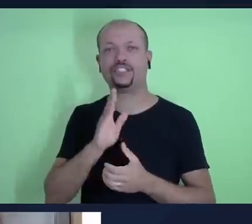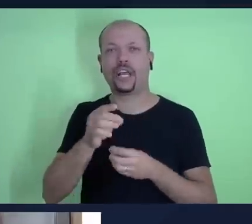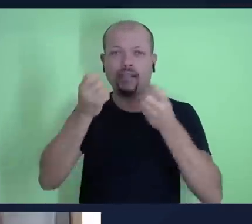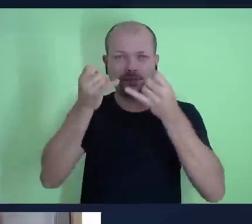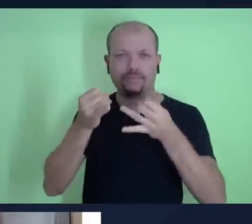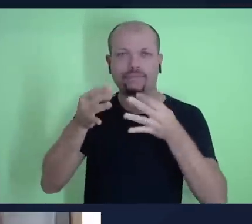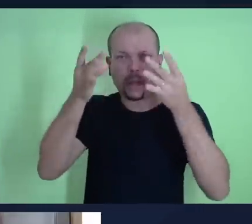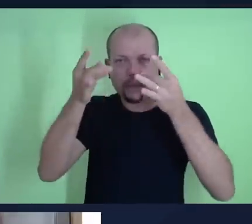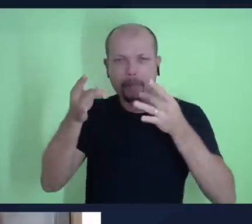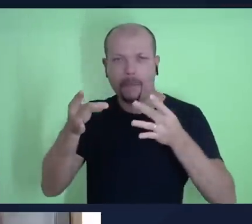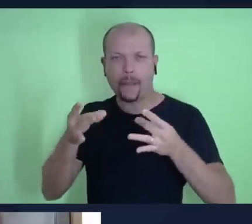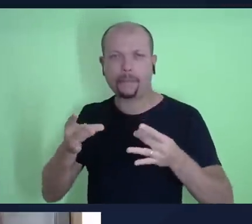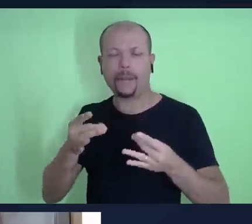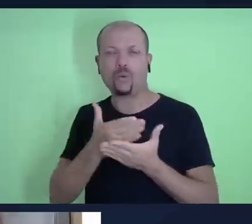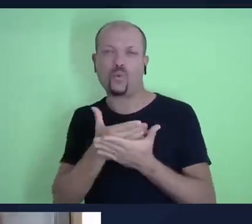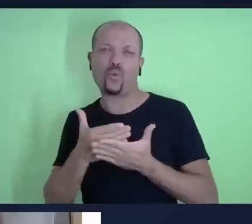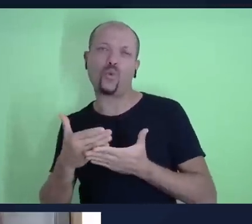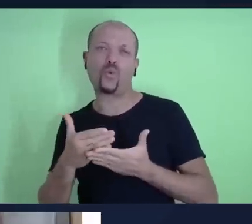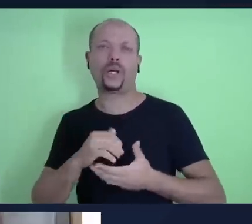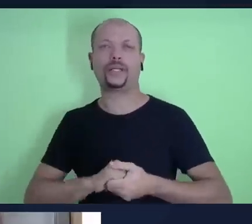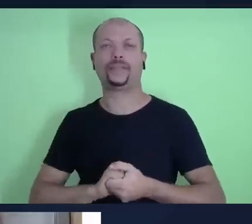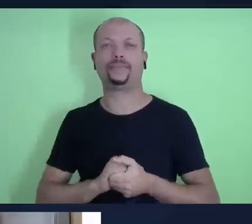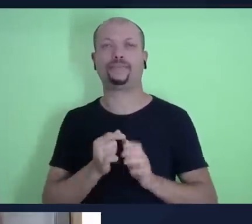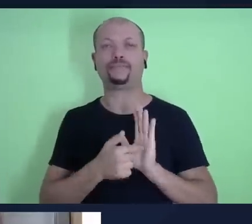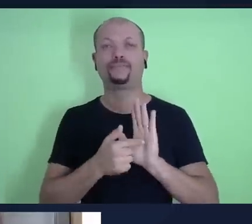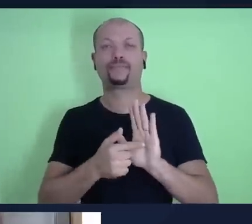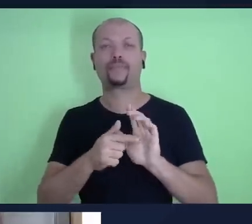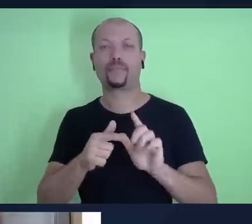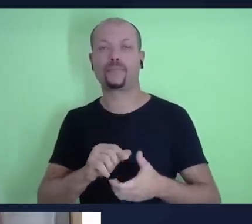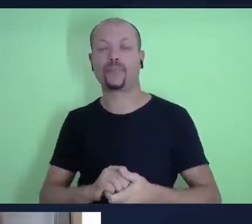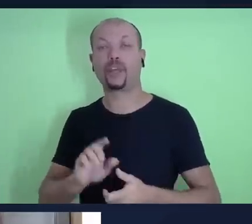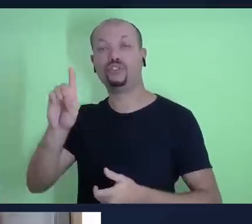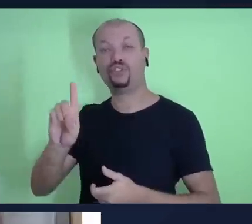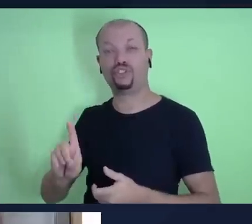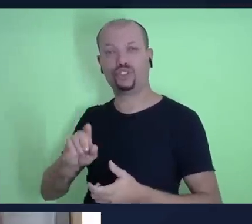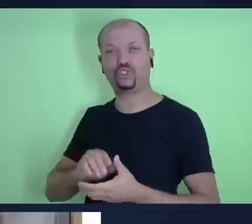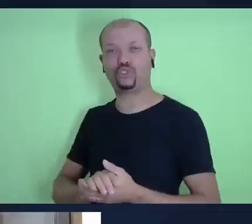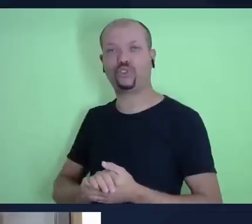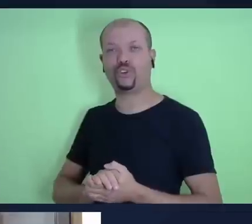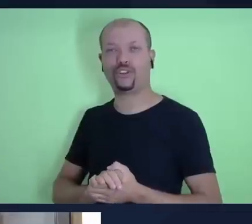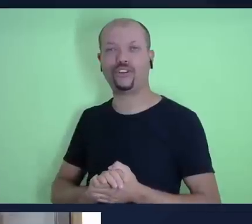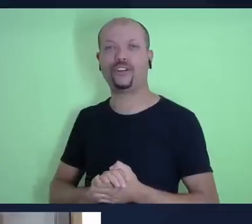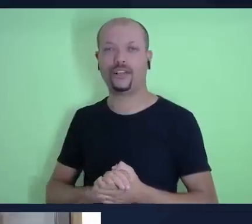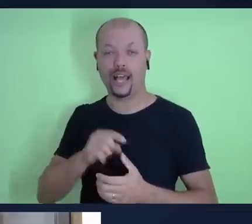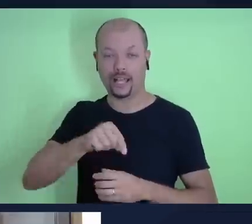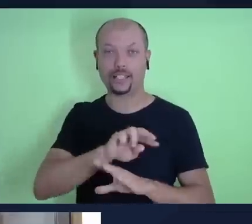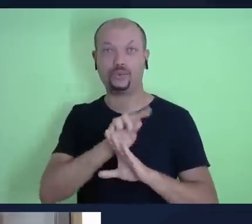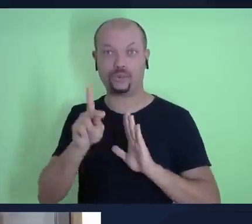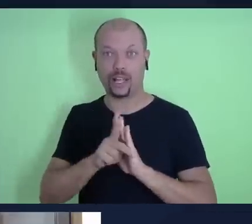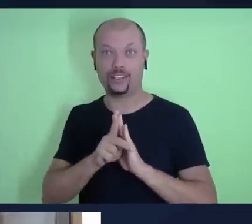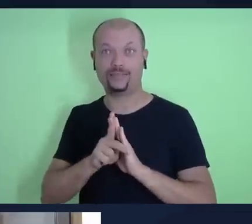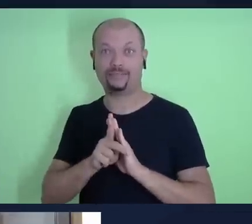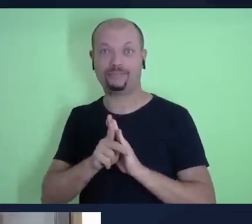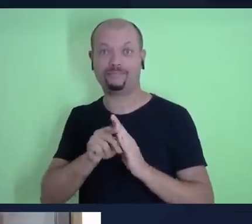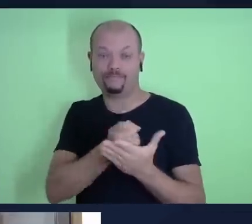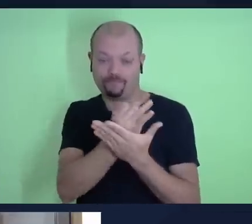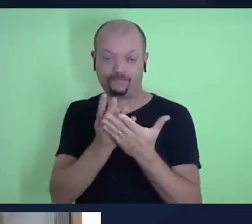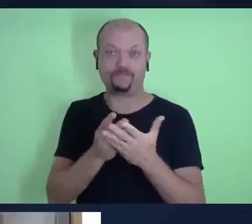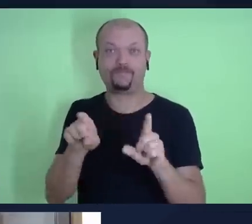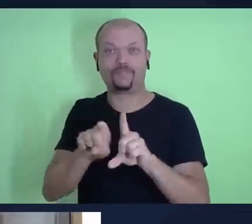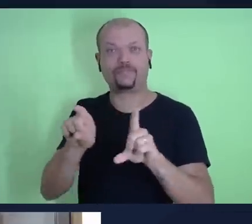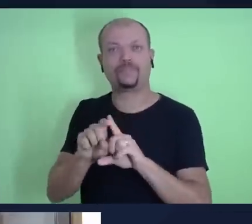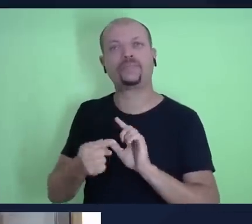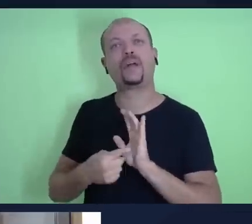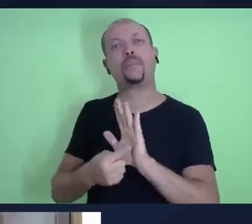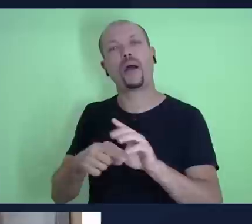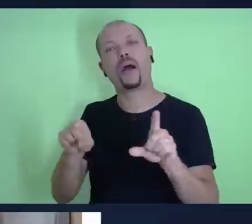aqui na introdução, apresentando o nosso diretor novo da Escola Sabatina do Ministério aqui da Igreja, também apresentando, porque era